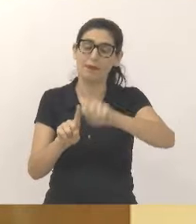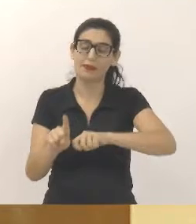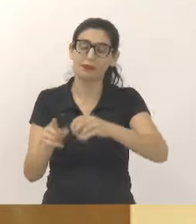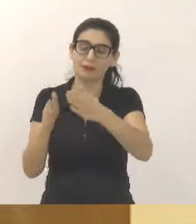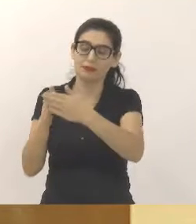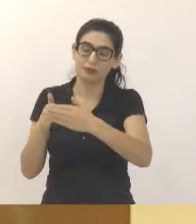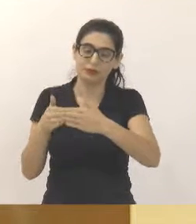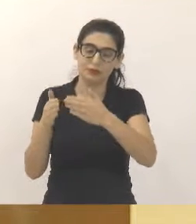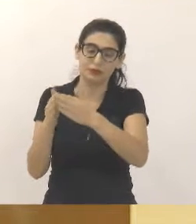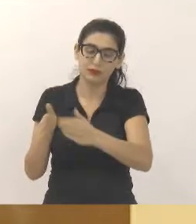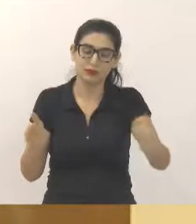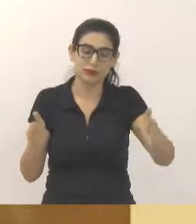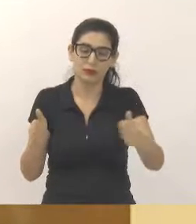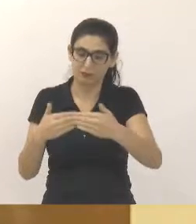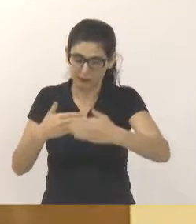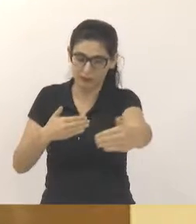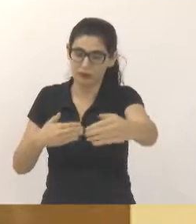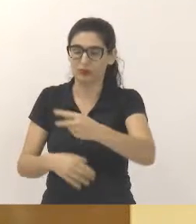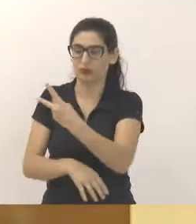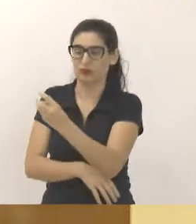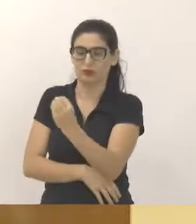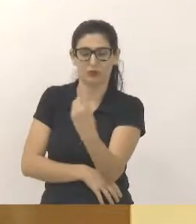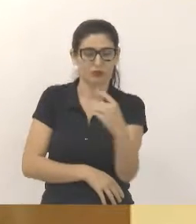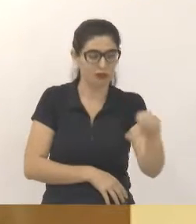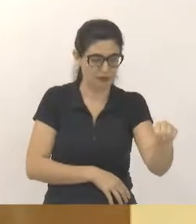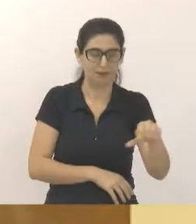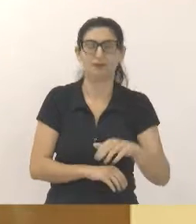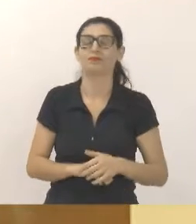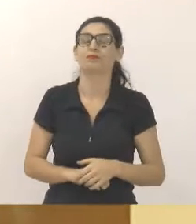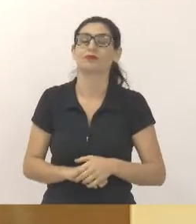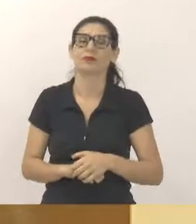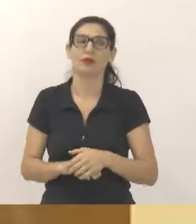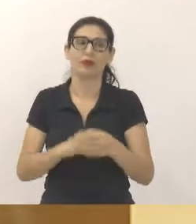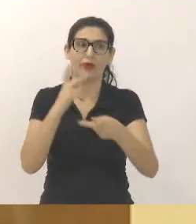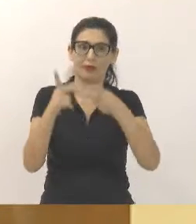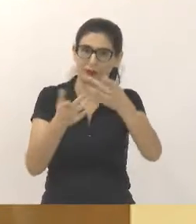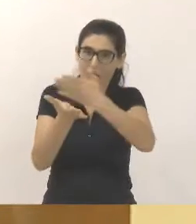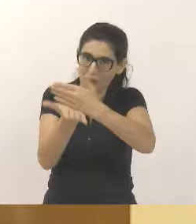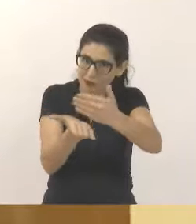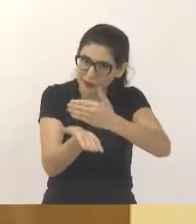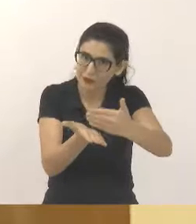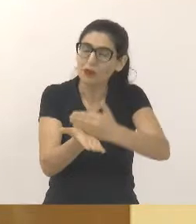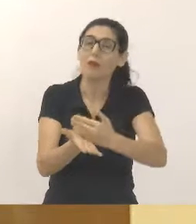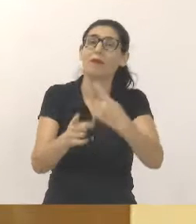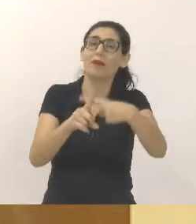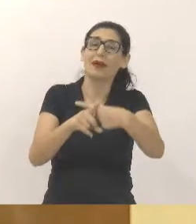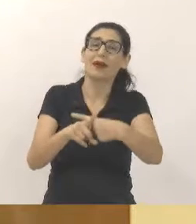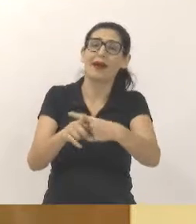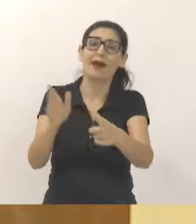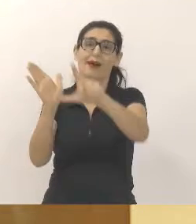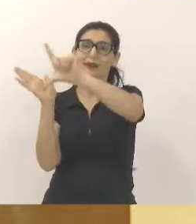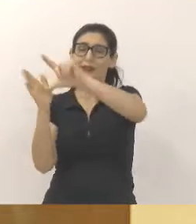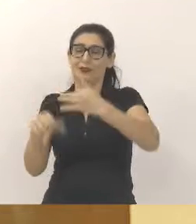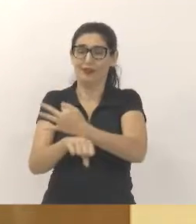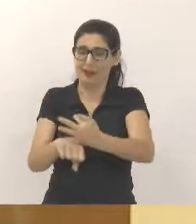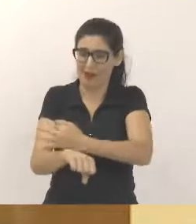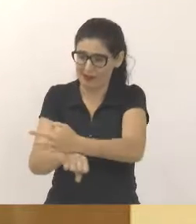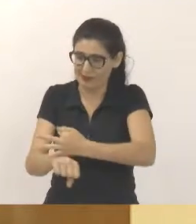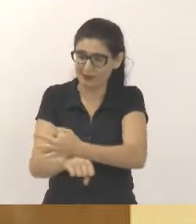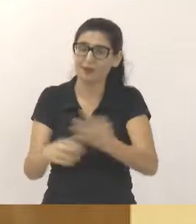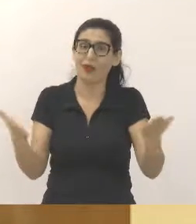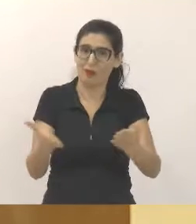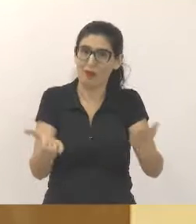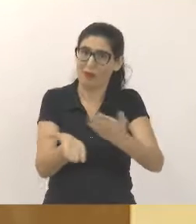vamos falar um pouquinho sobre esse nosso caminhar, mesmo com o recesso, o nosso papel enquanto